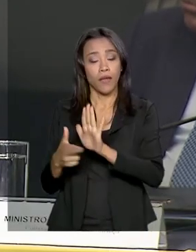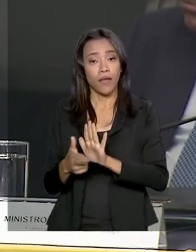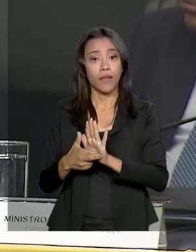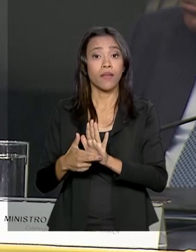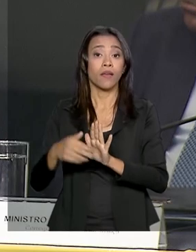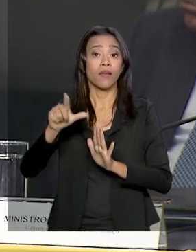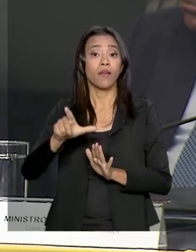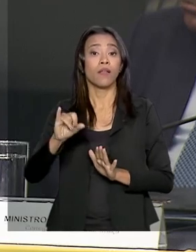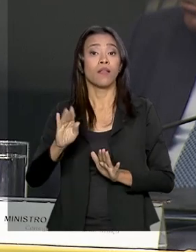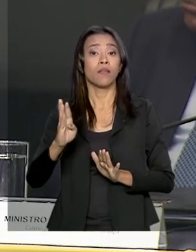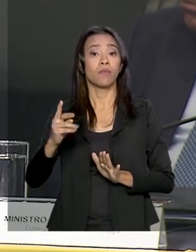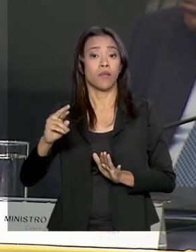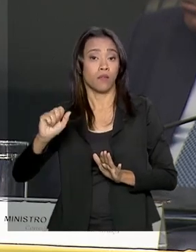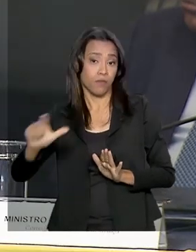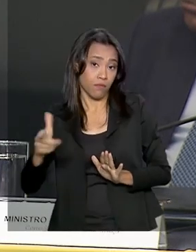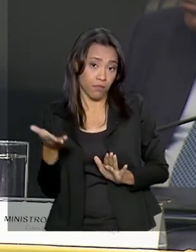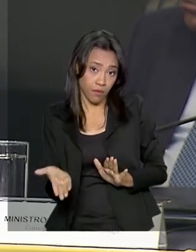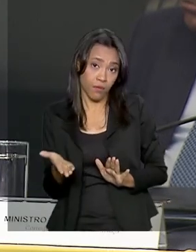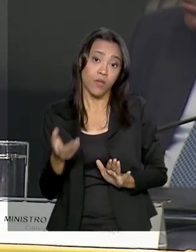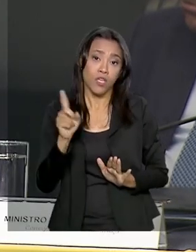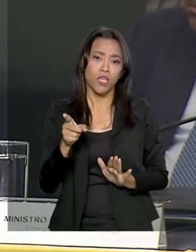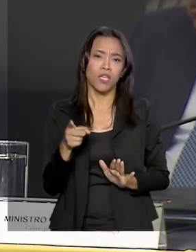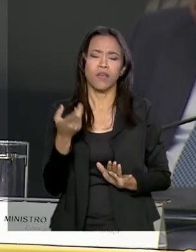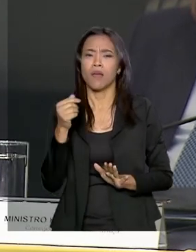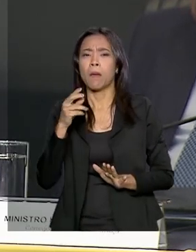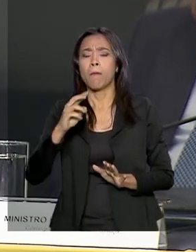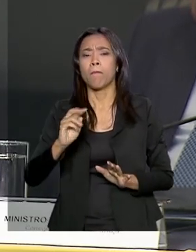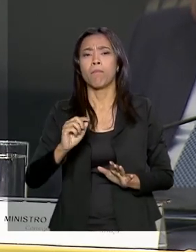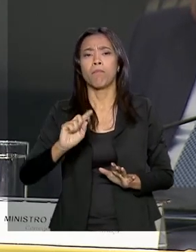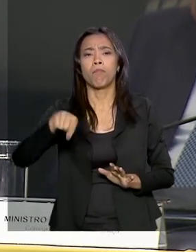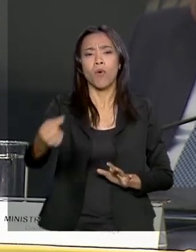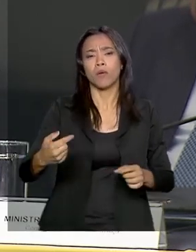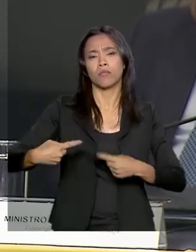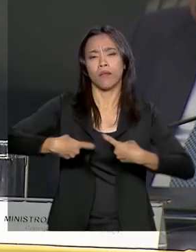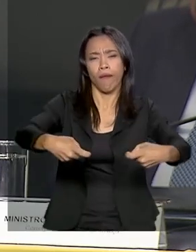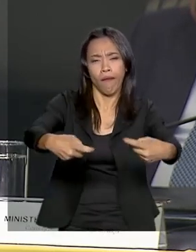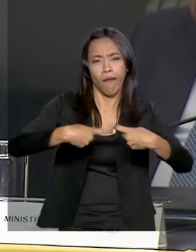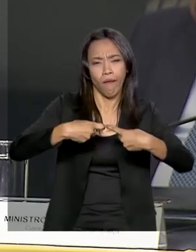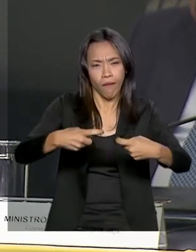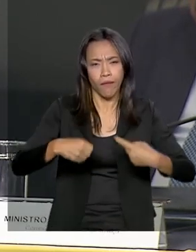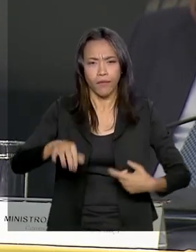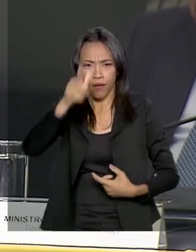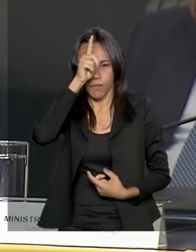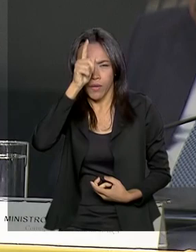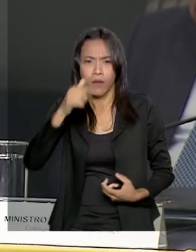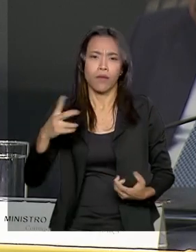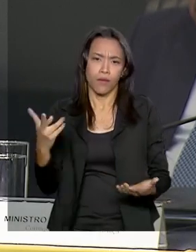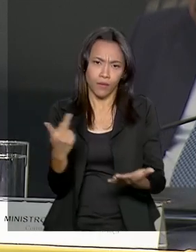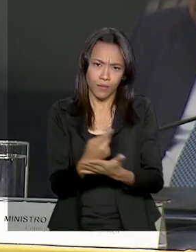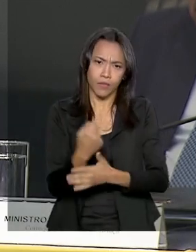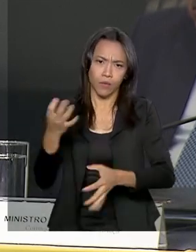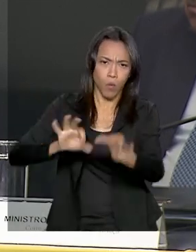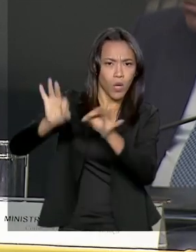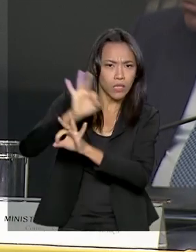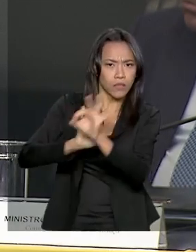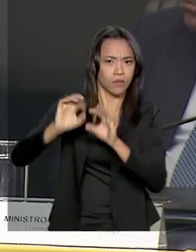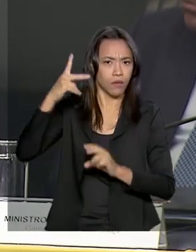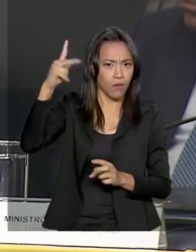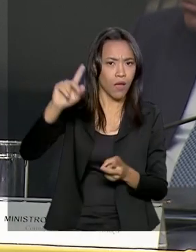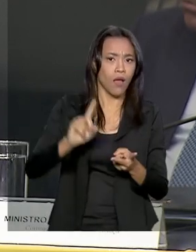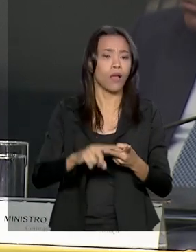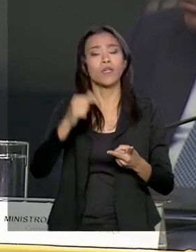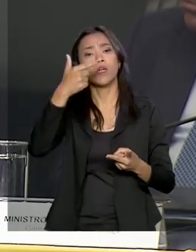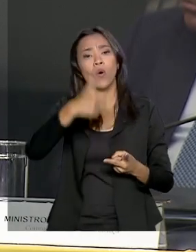reconstruiu o Japão no pós-guerra, reconstruiu a Alemanha no pós-guerra, que fez a riqueza dos anglo-saxões, que fez a